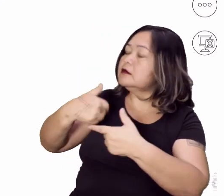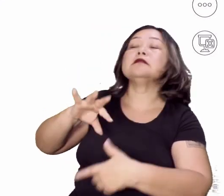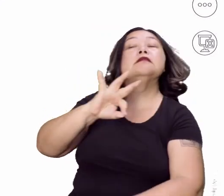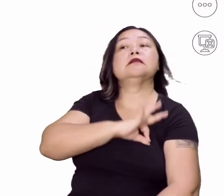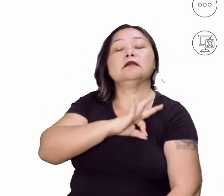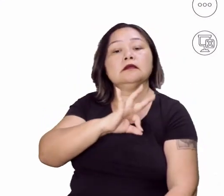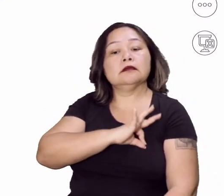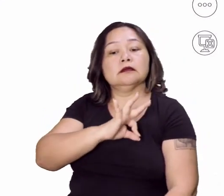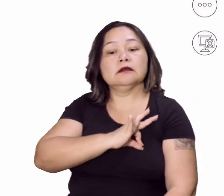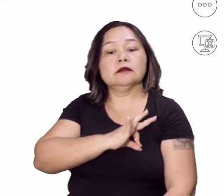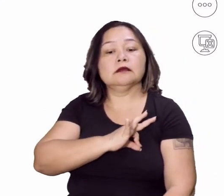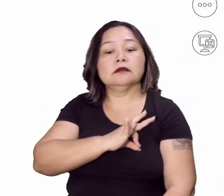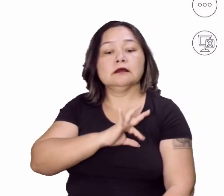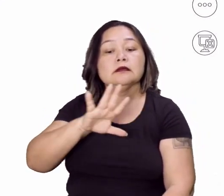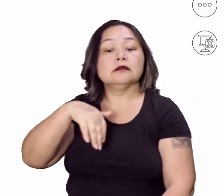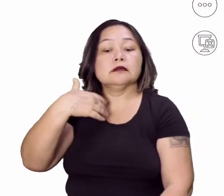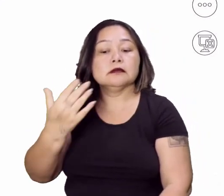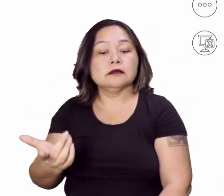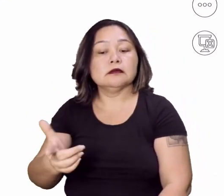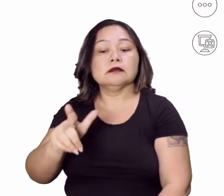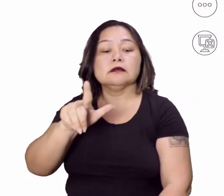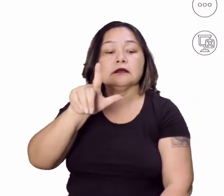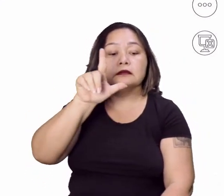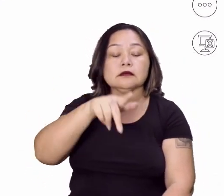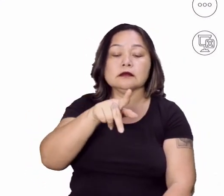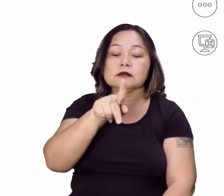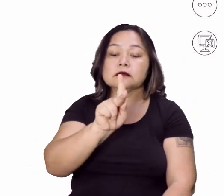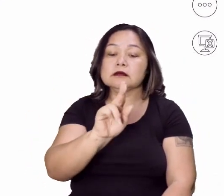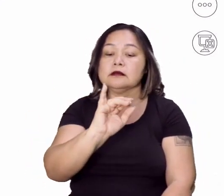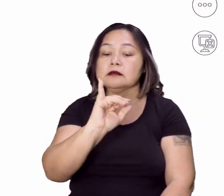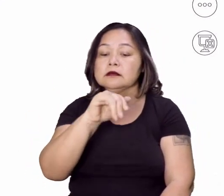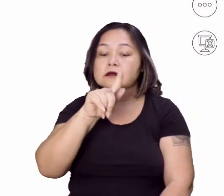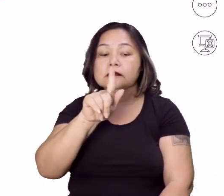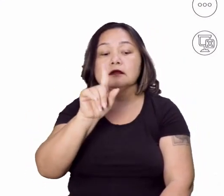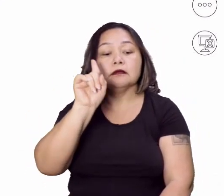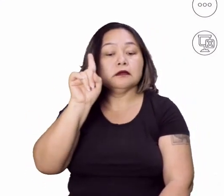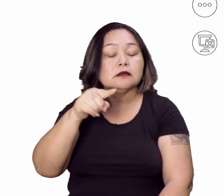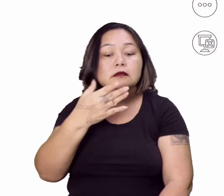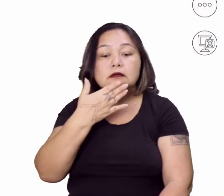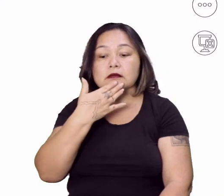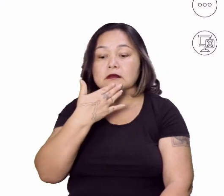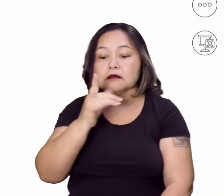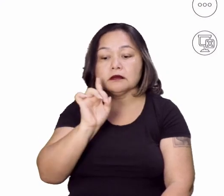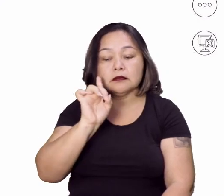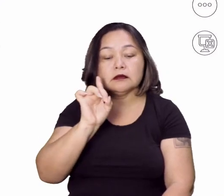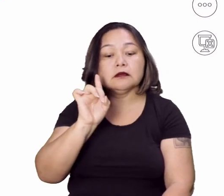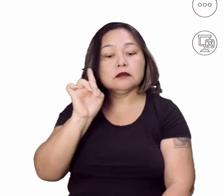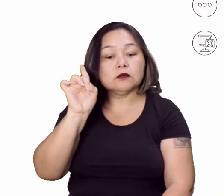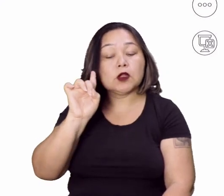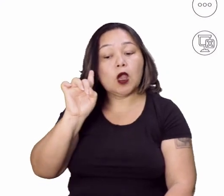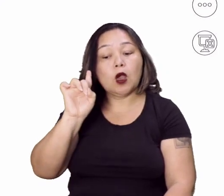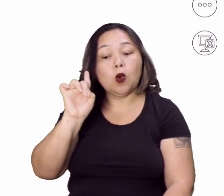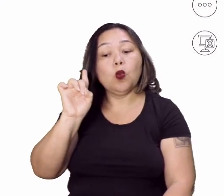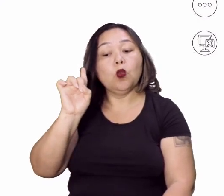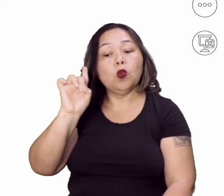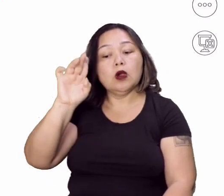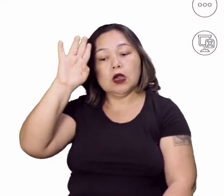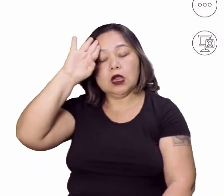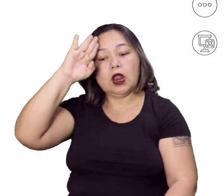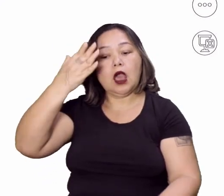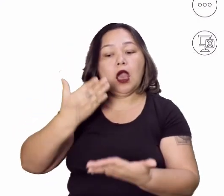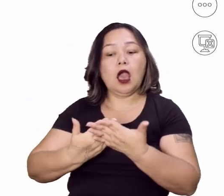polícia e tal. Já o Luther King não achava que essa era a melhor saída. Ele era a favor